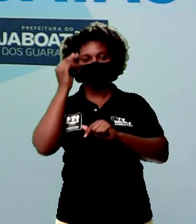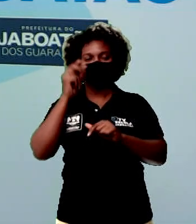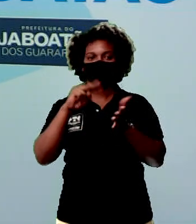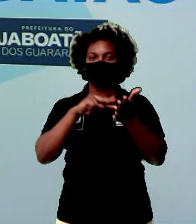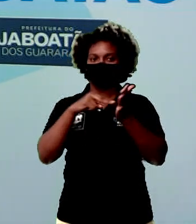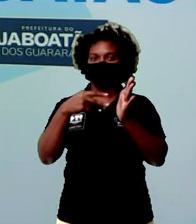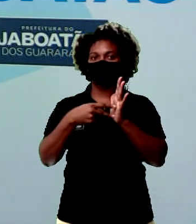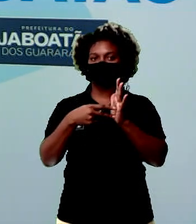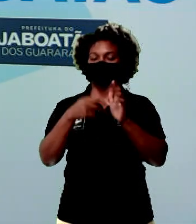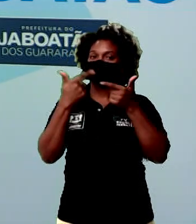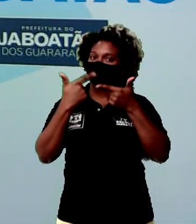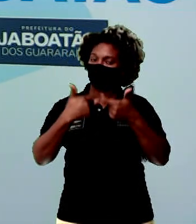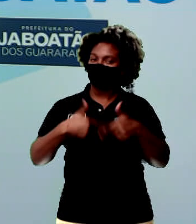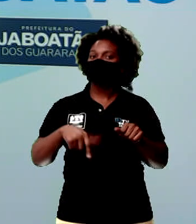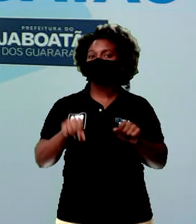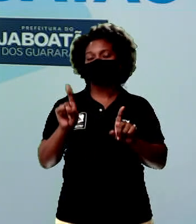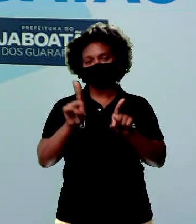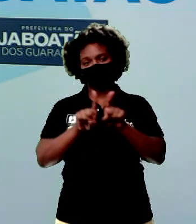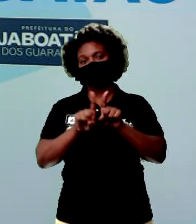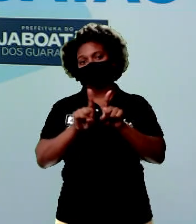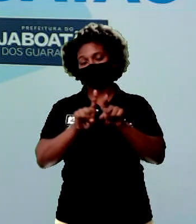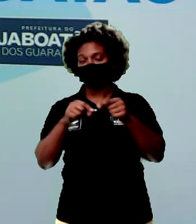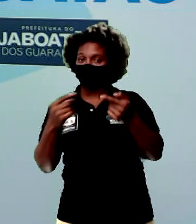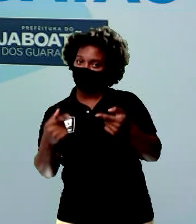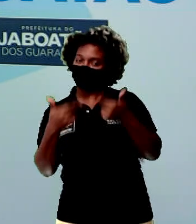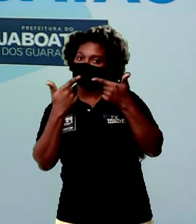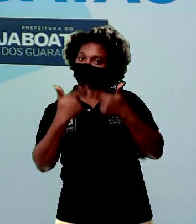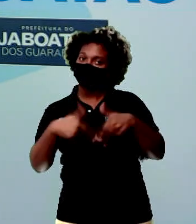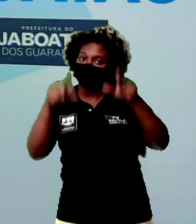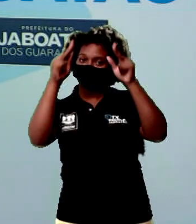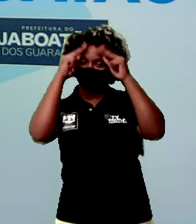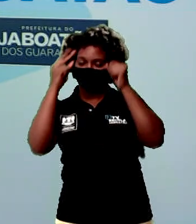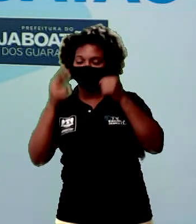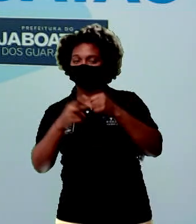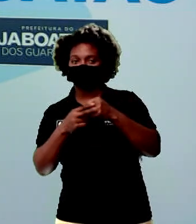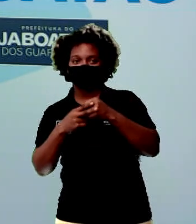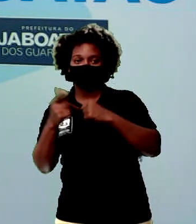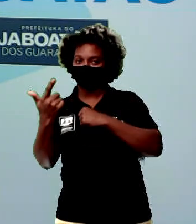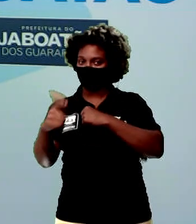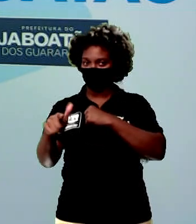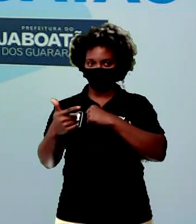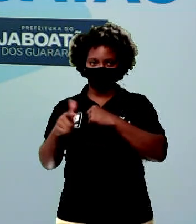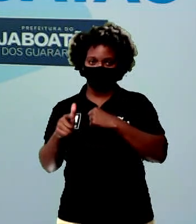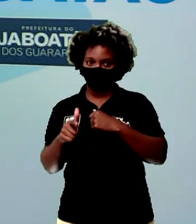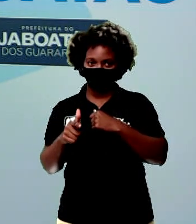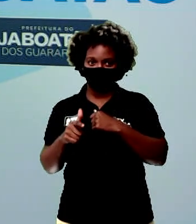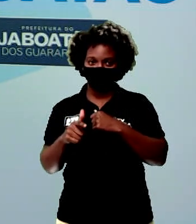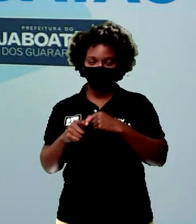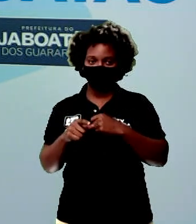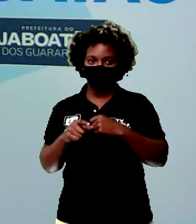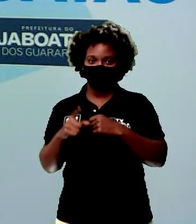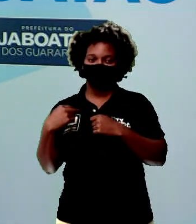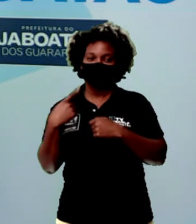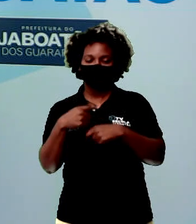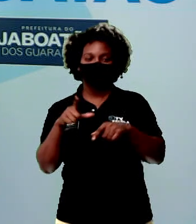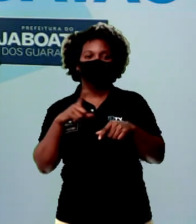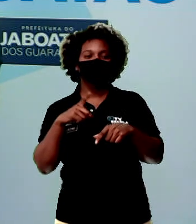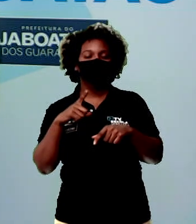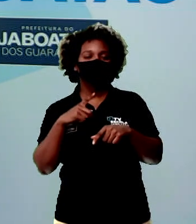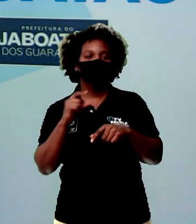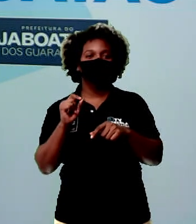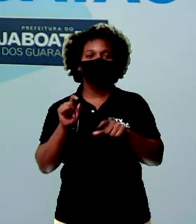uma linguagem também, só que é uma linguagem não verbal. Mas nós também temos